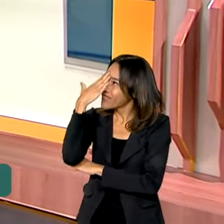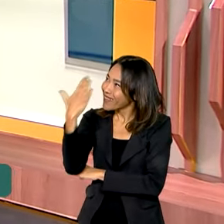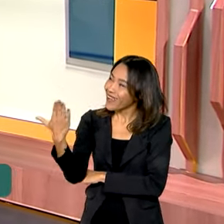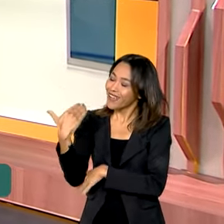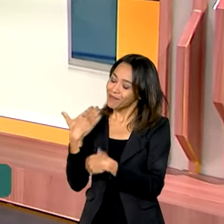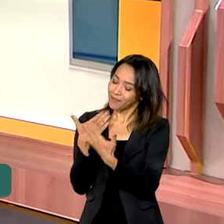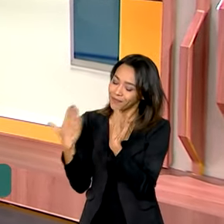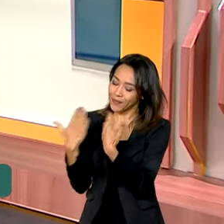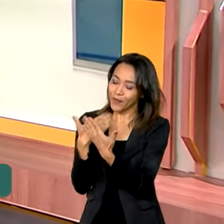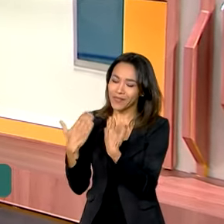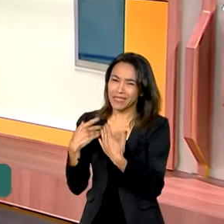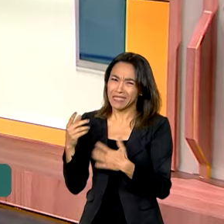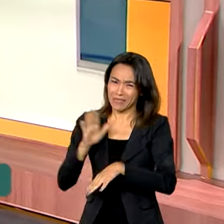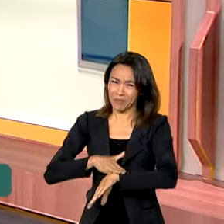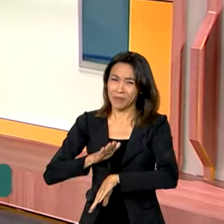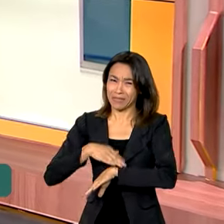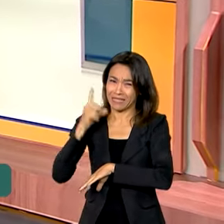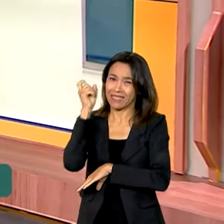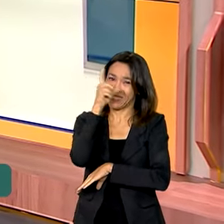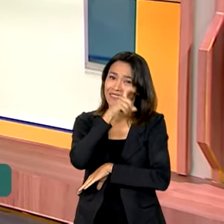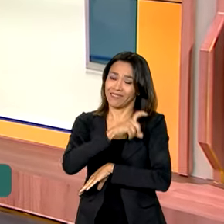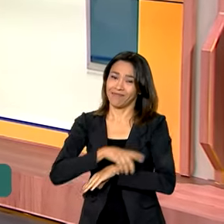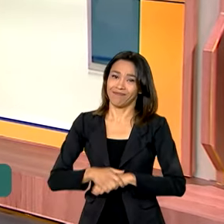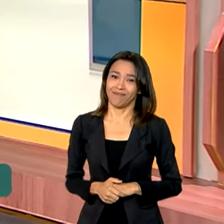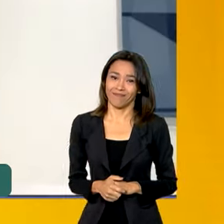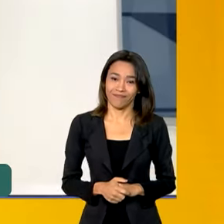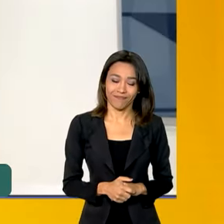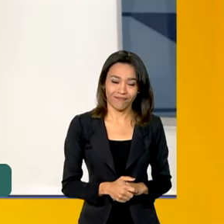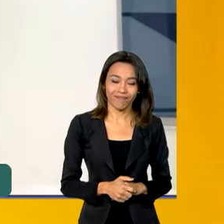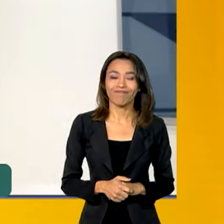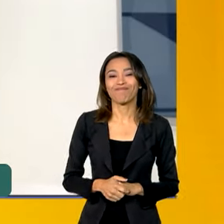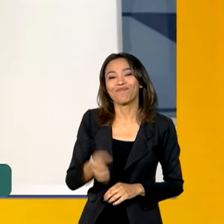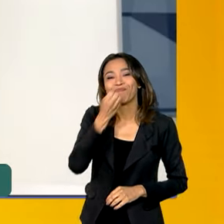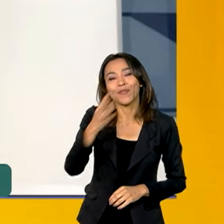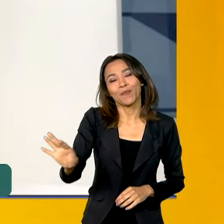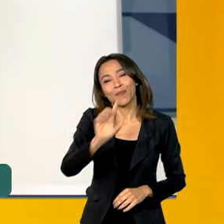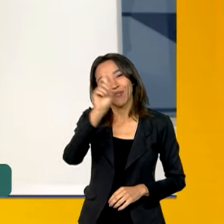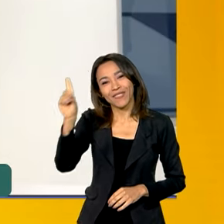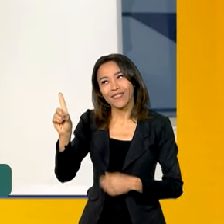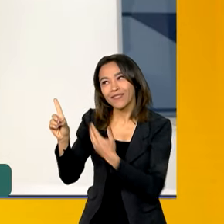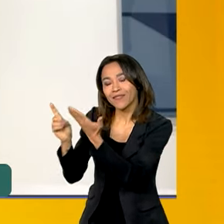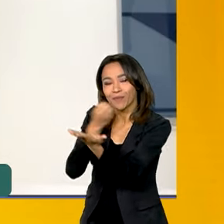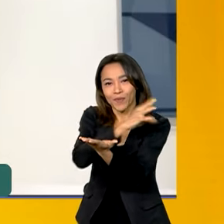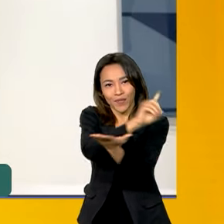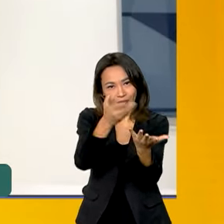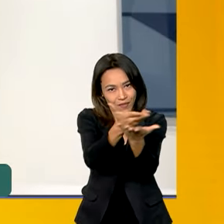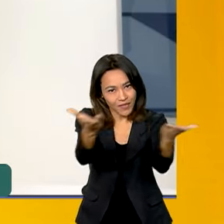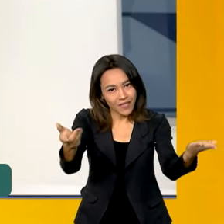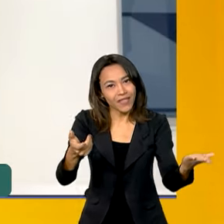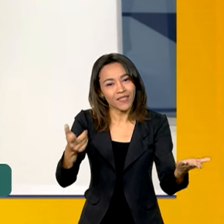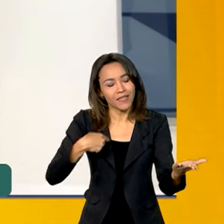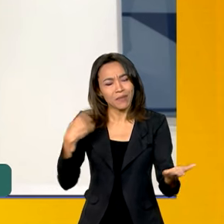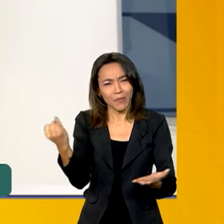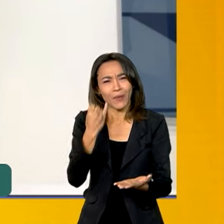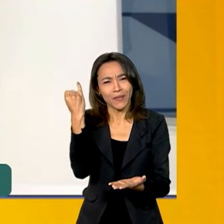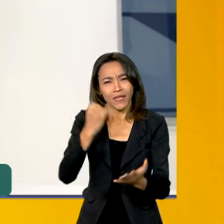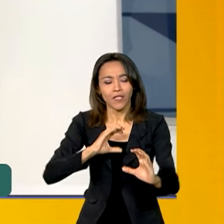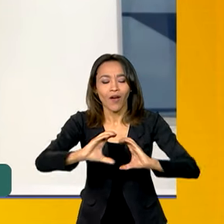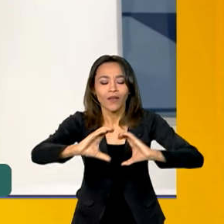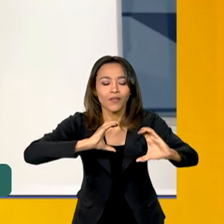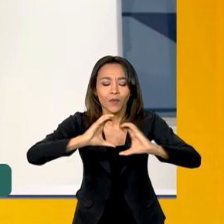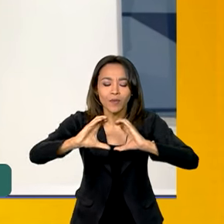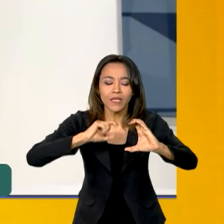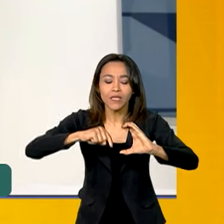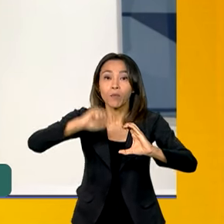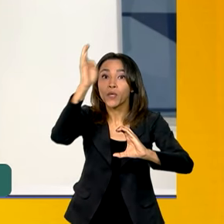gente nesse momento tão delicado. Bom dia, Vanessa. Bom dia a todos os telespectadores. Para nós também é muito importante manter essa comunicação